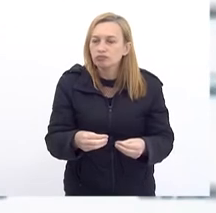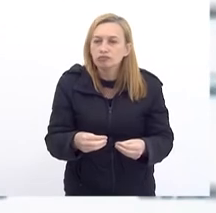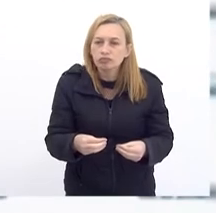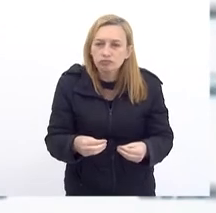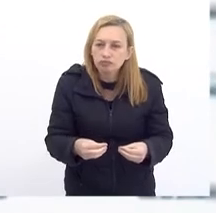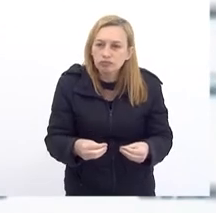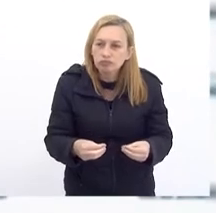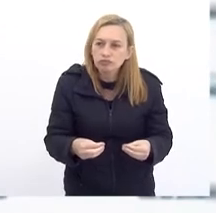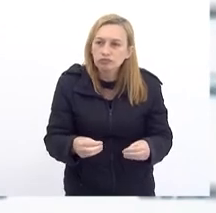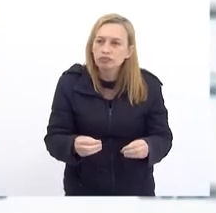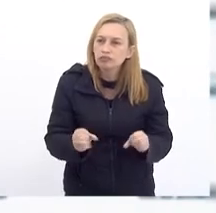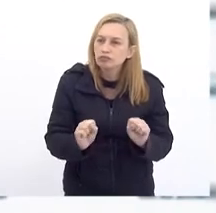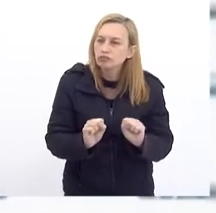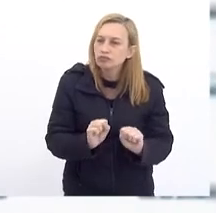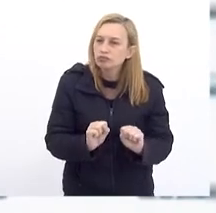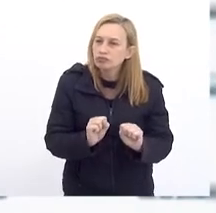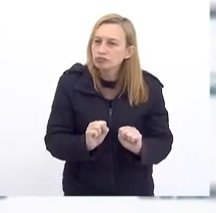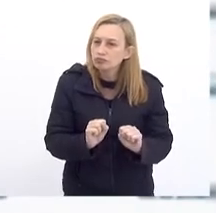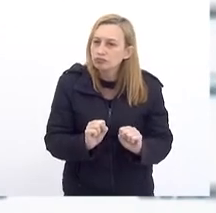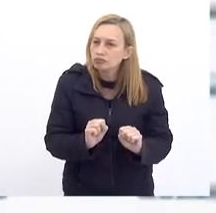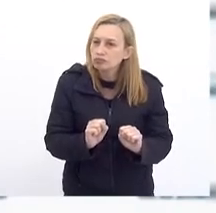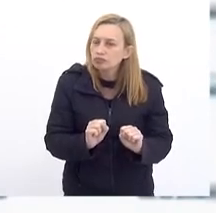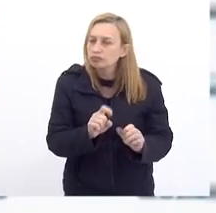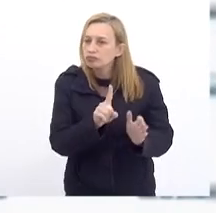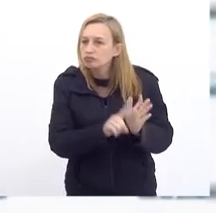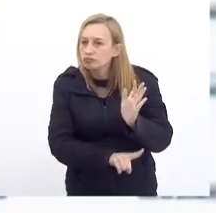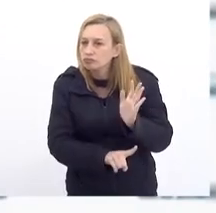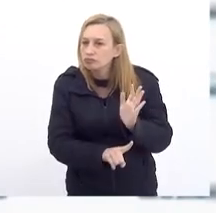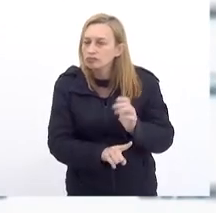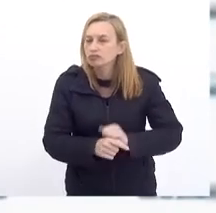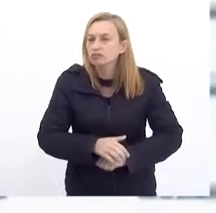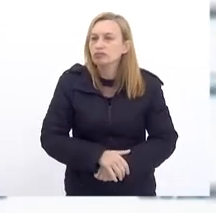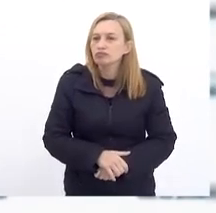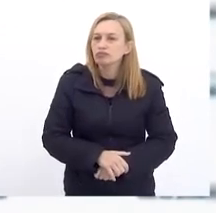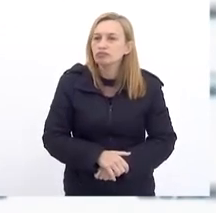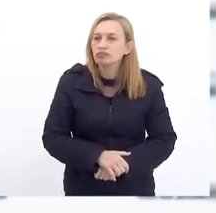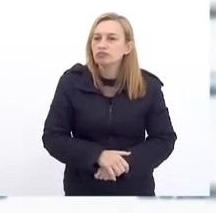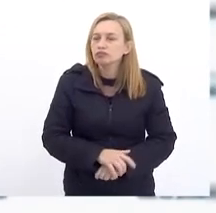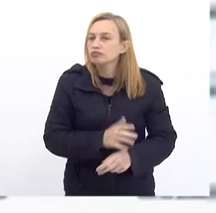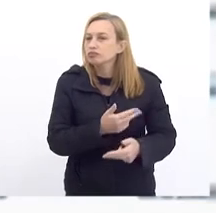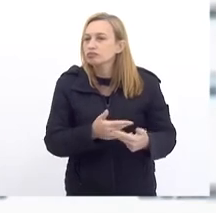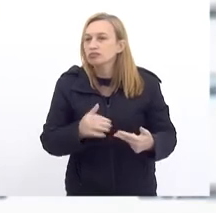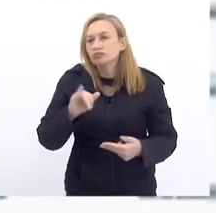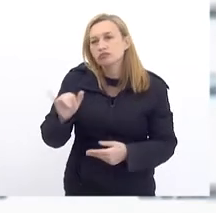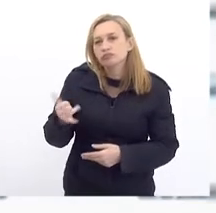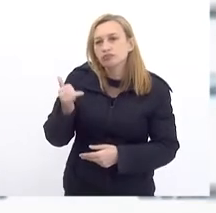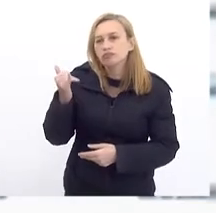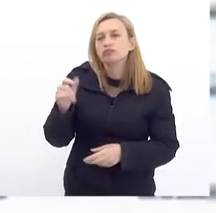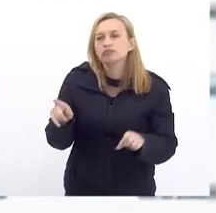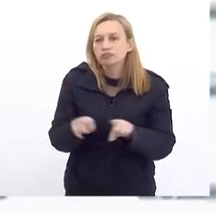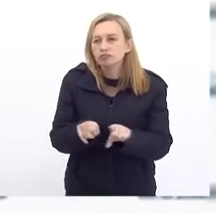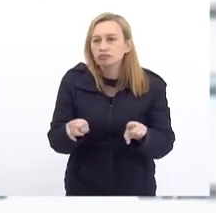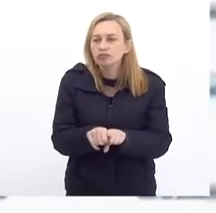Isso pode Reduzir Tem Muita Inflação Também Que está Sendo